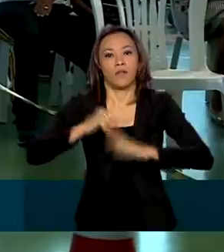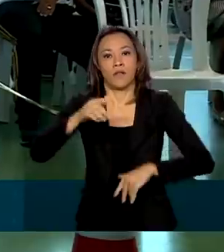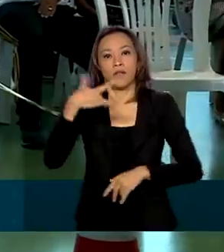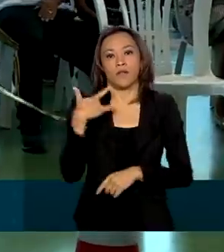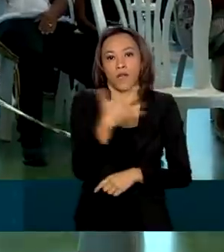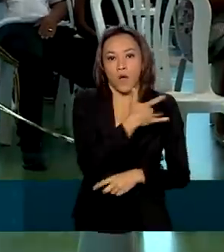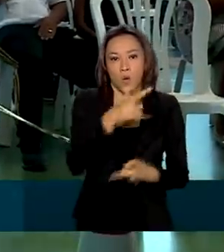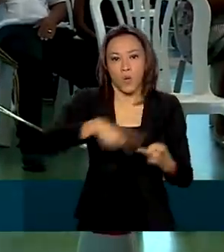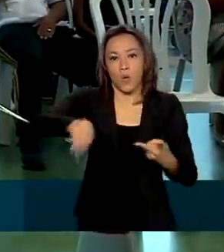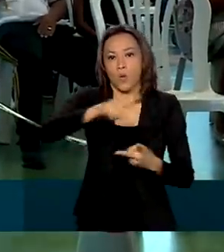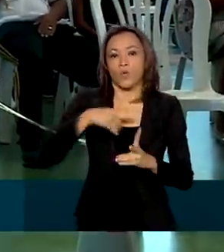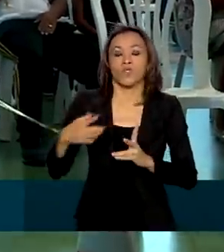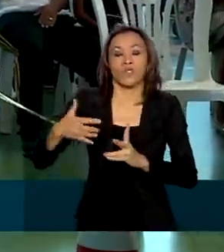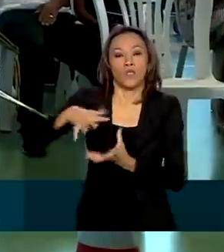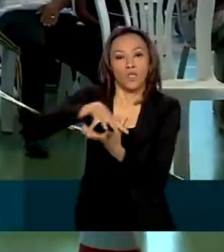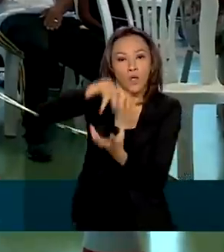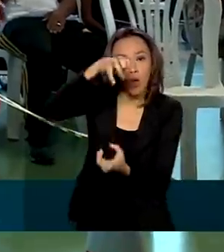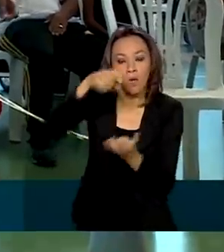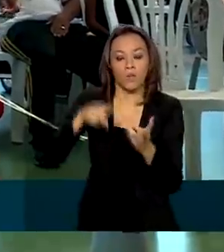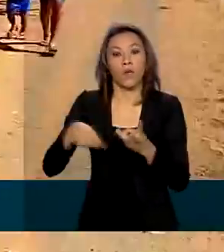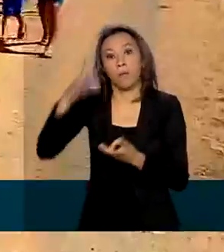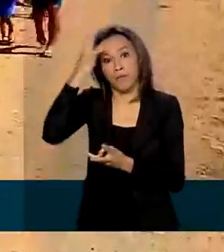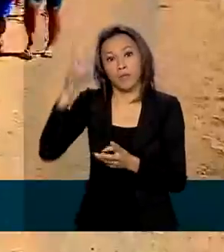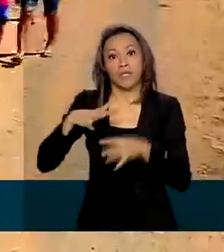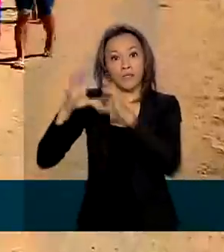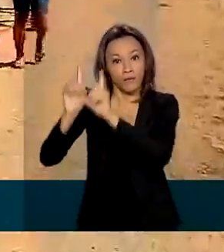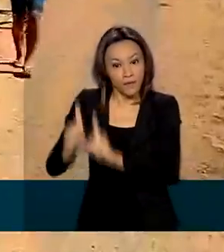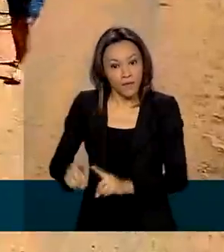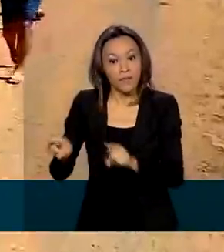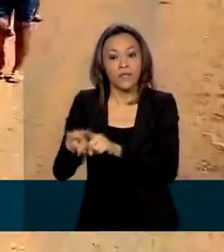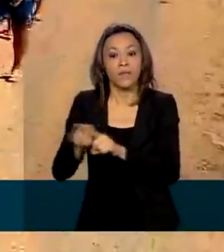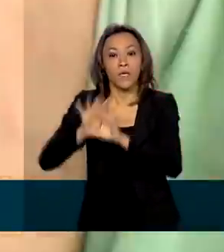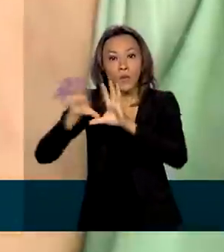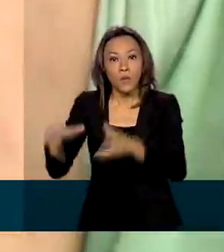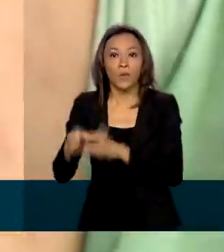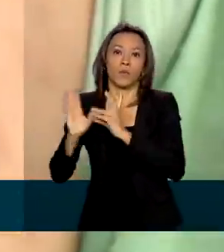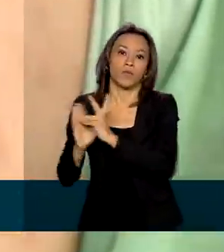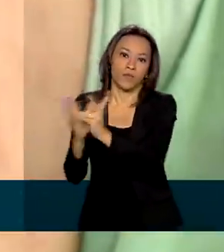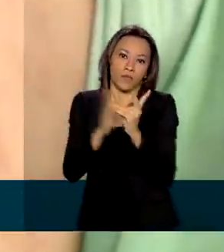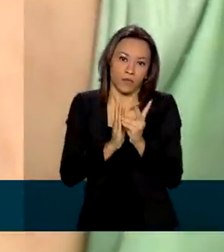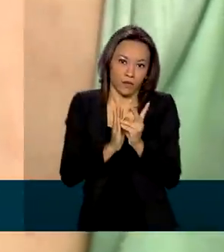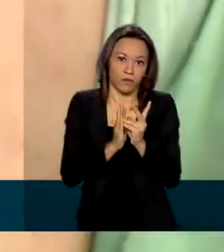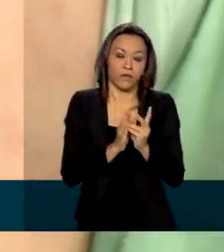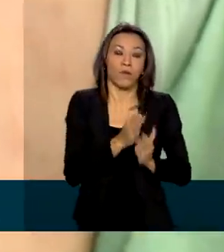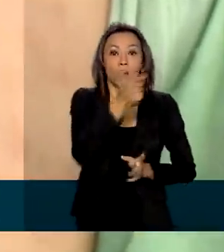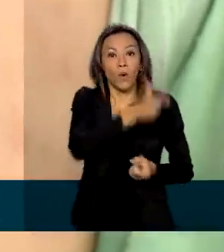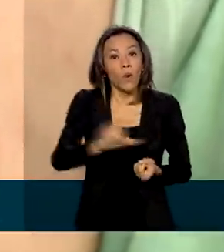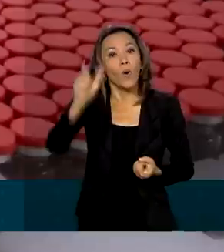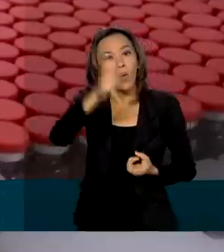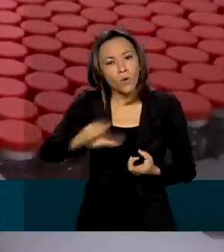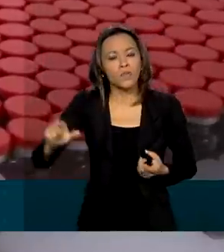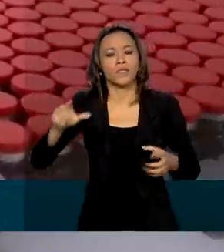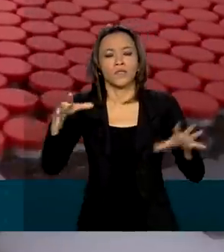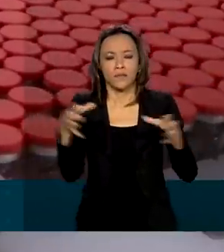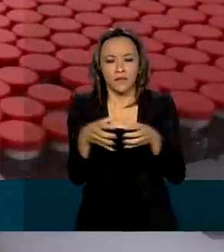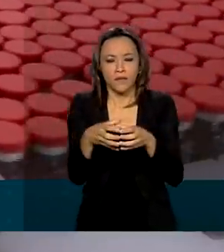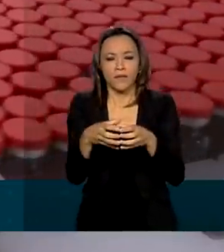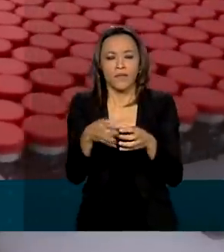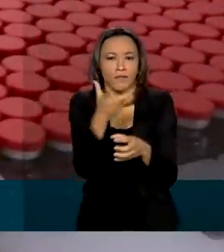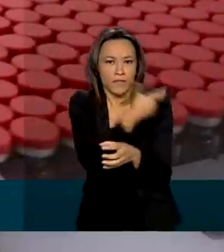idosos, indivíduos com deficiência e população indígena. Outras vacinas da mesma